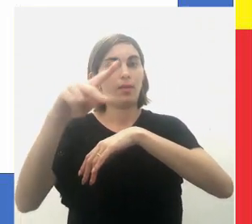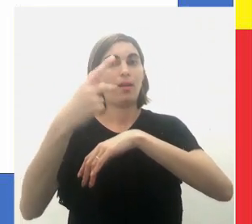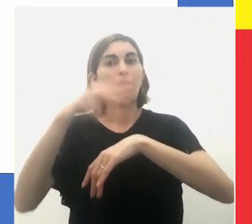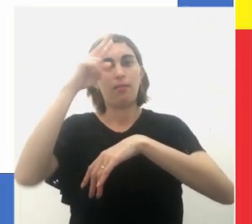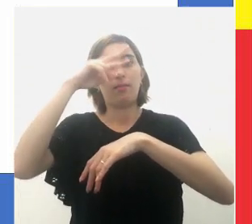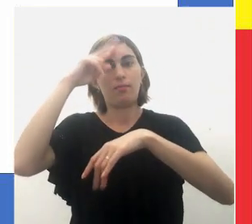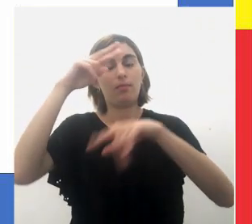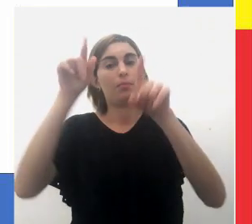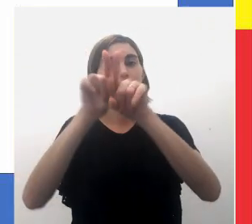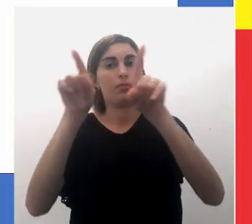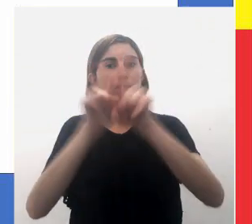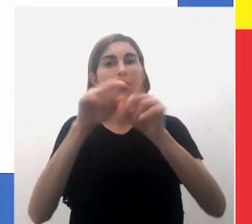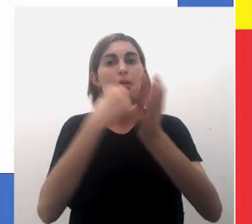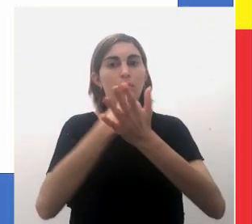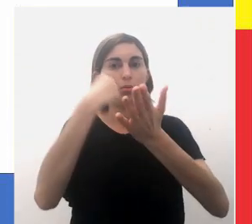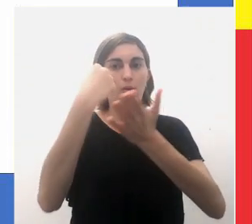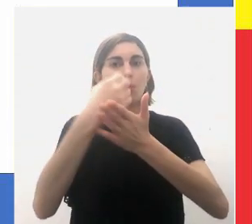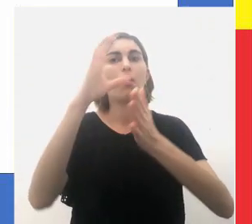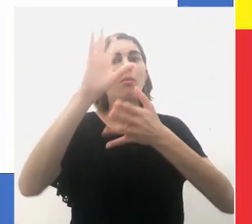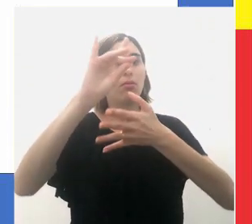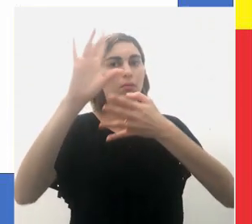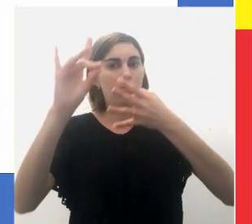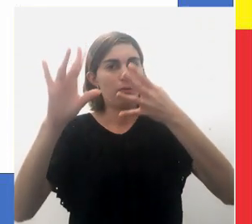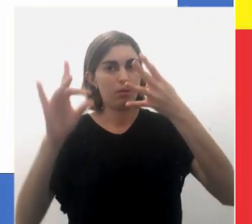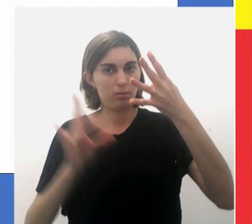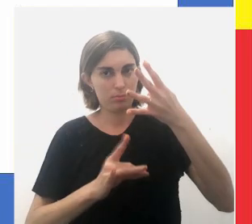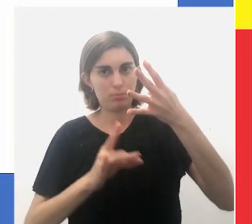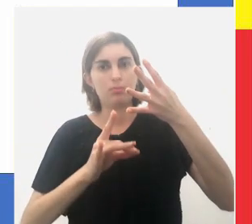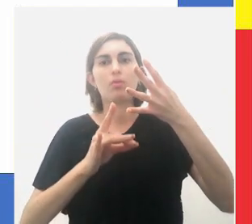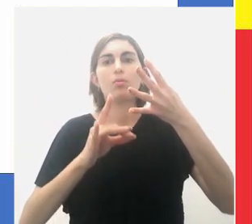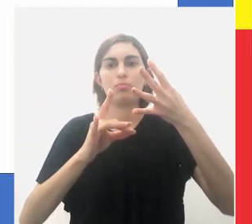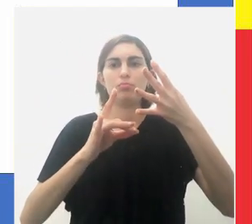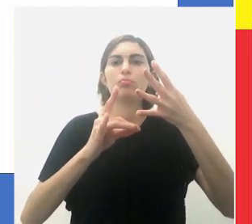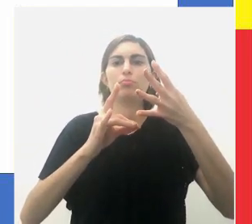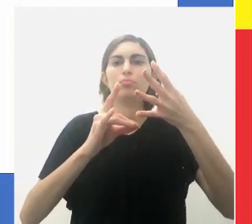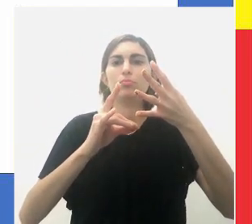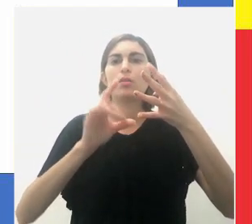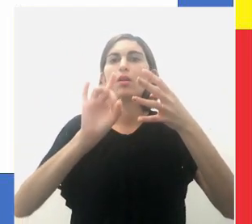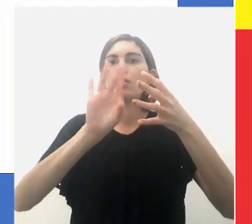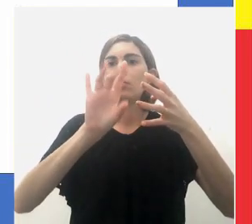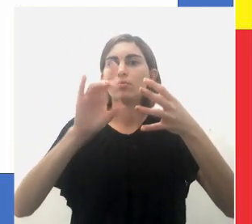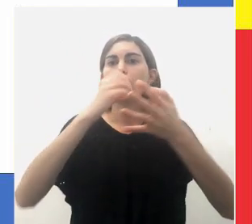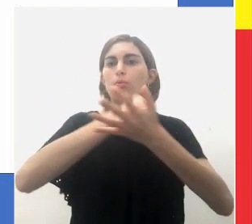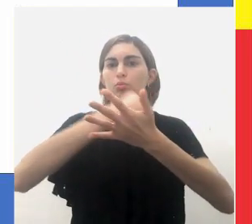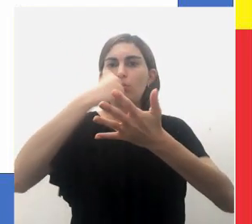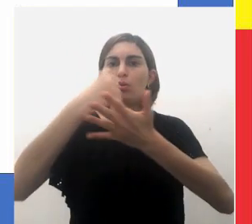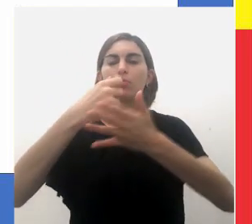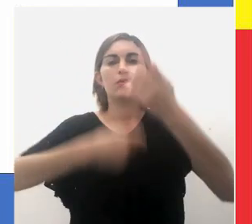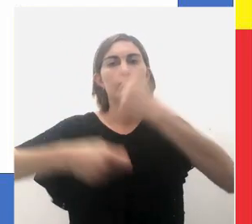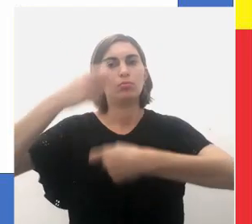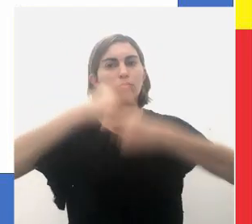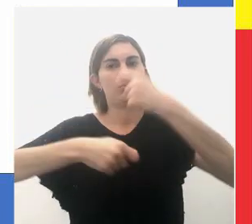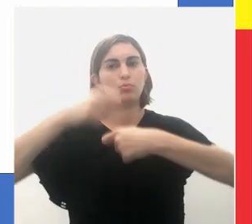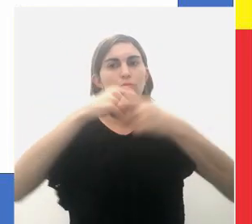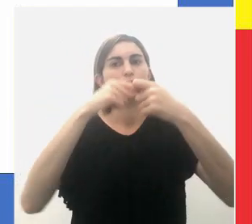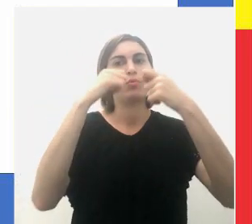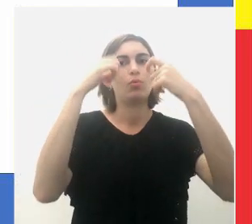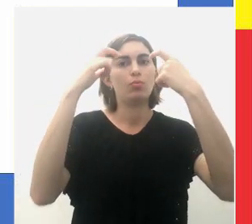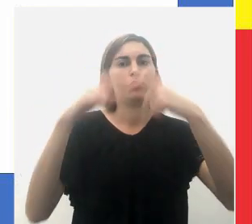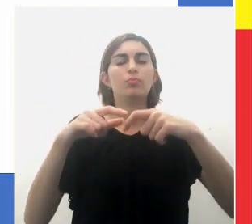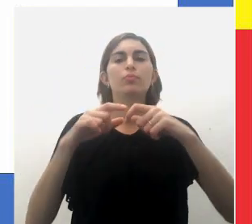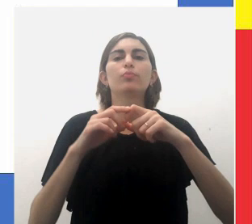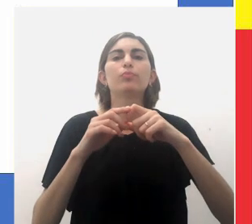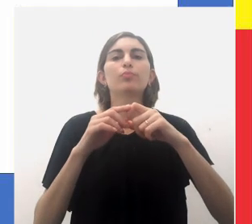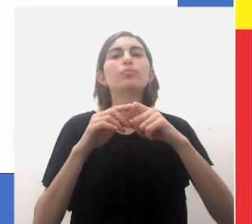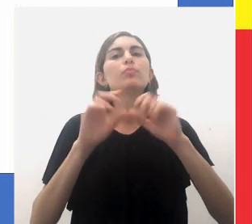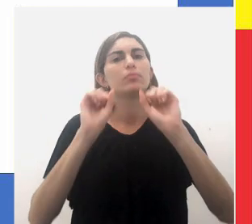Ela ainda lembra que o documento era detalhado ao extremo, sendo mais um documento administrativo localizado em